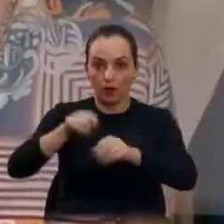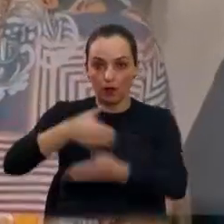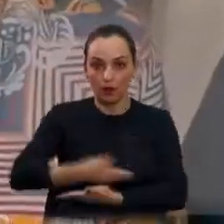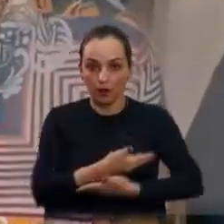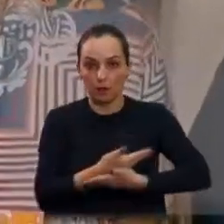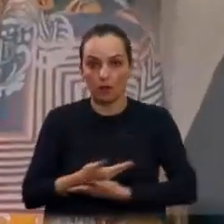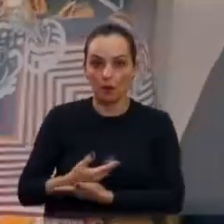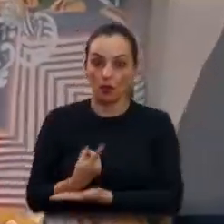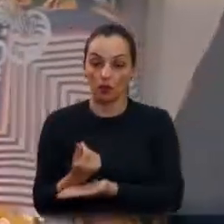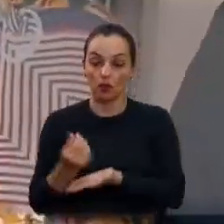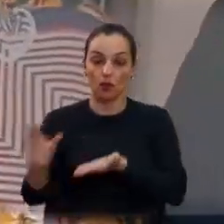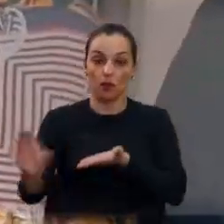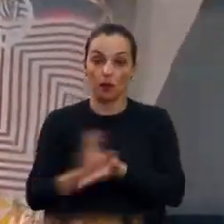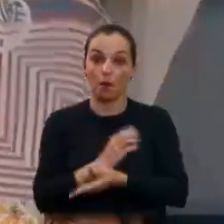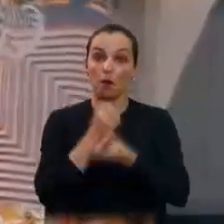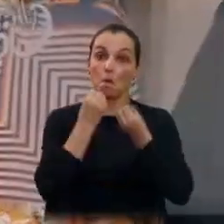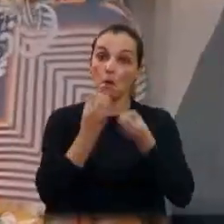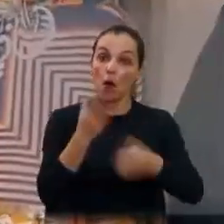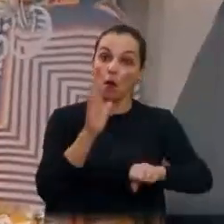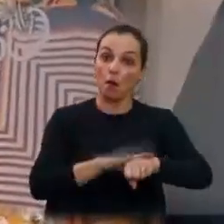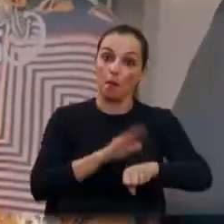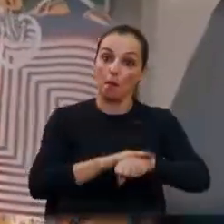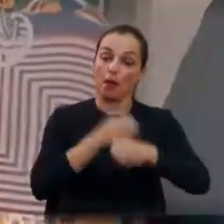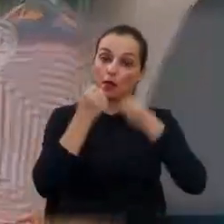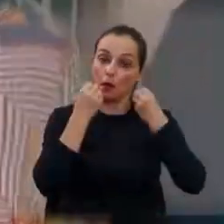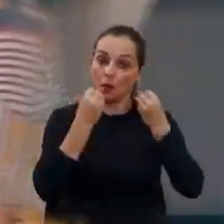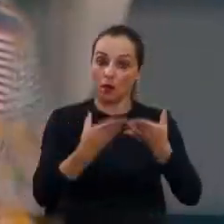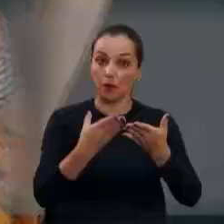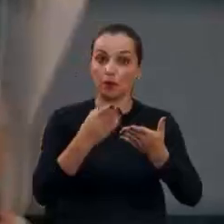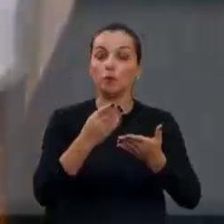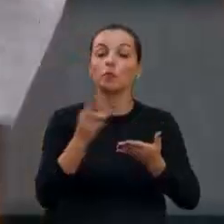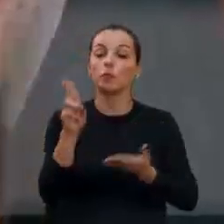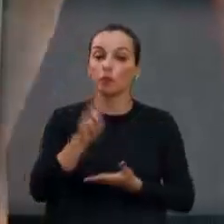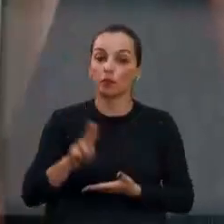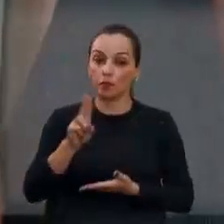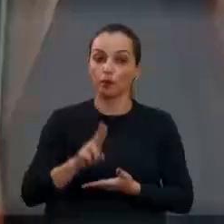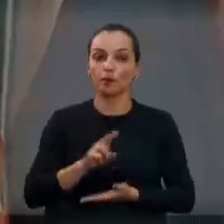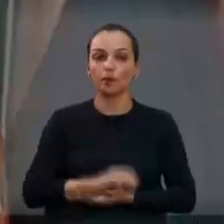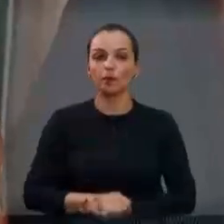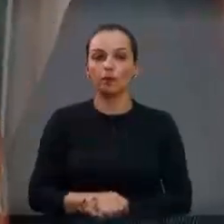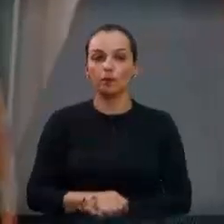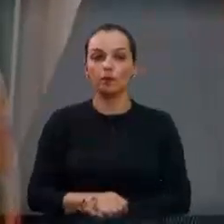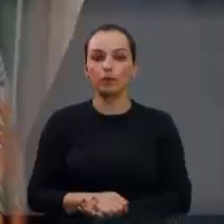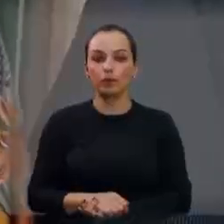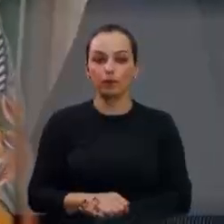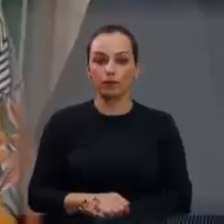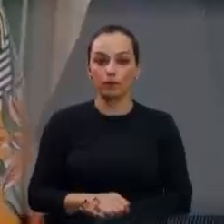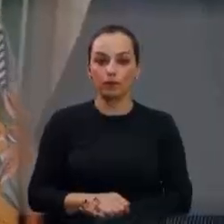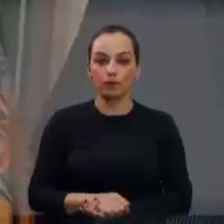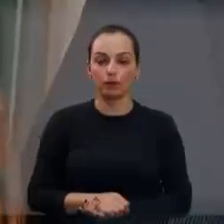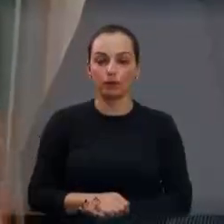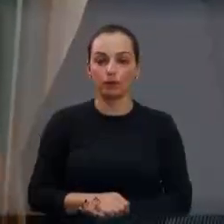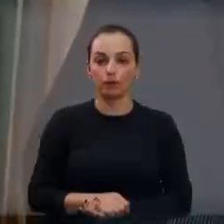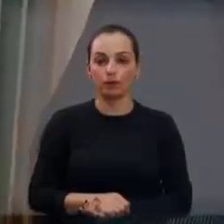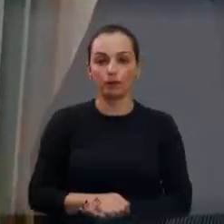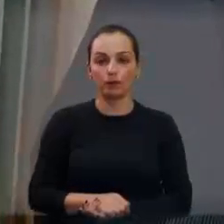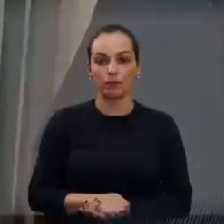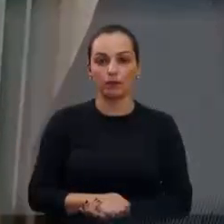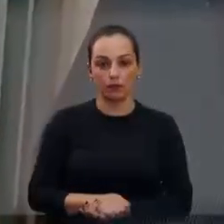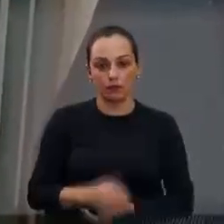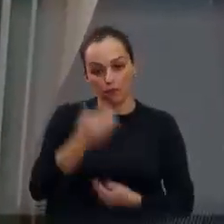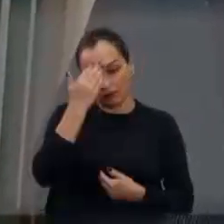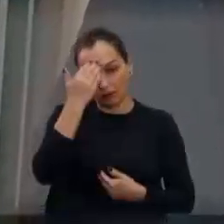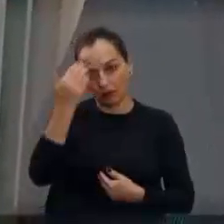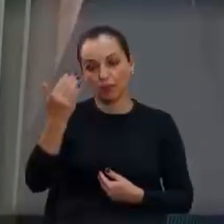em boa hora. Vai ser muito bem usada essa emenda aí. Eu sou super agradecida e muito